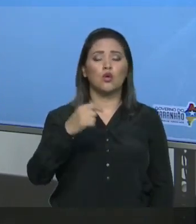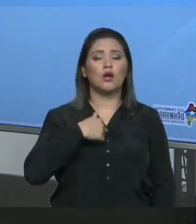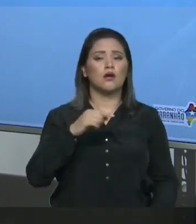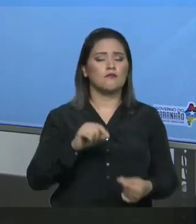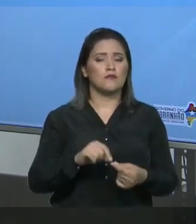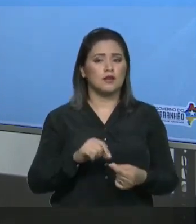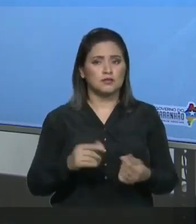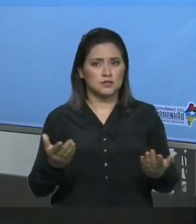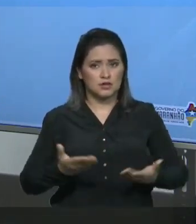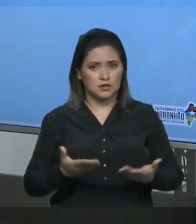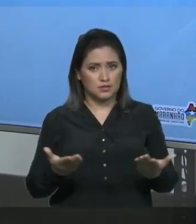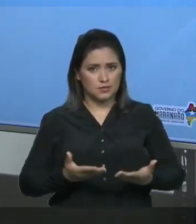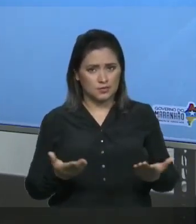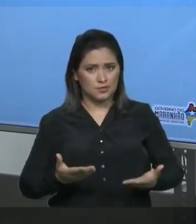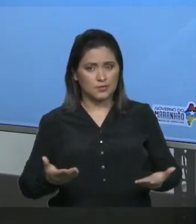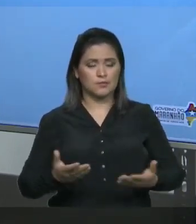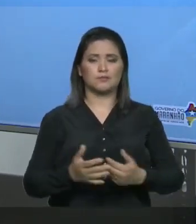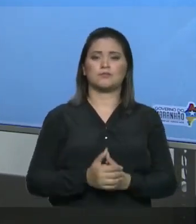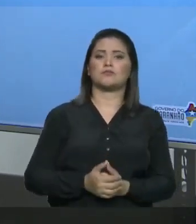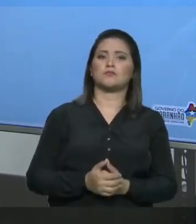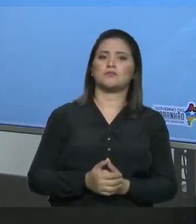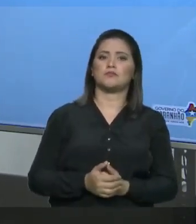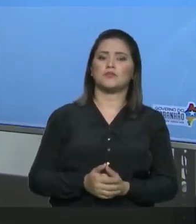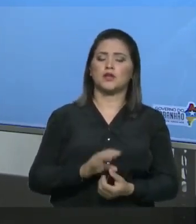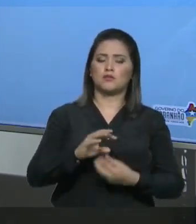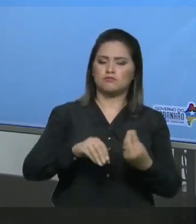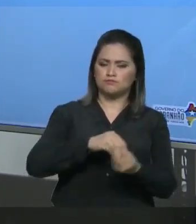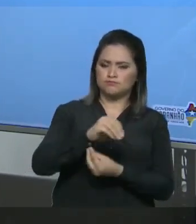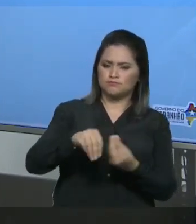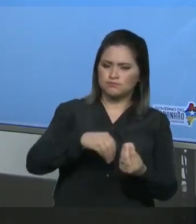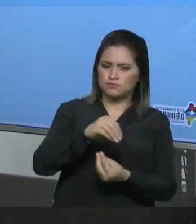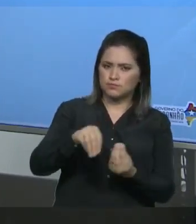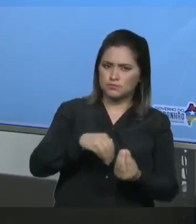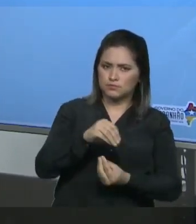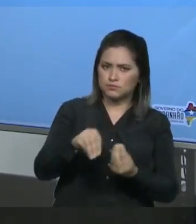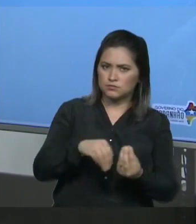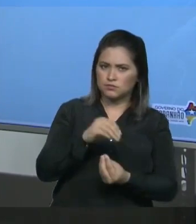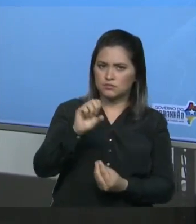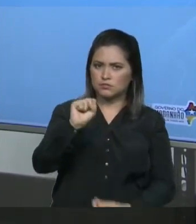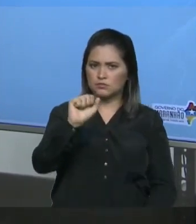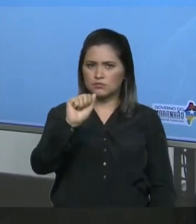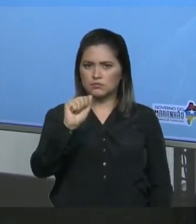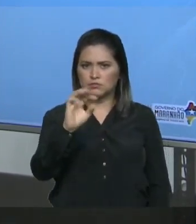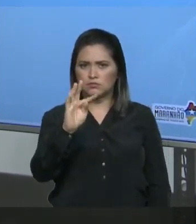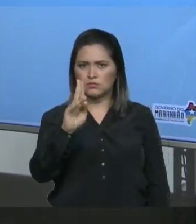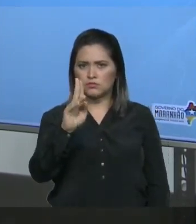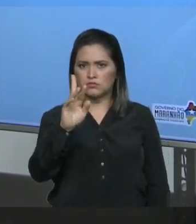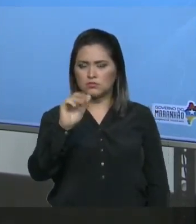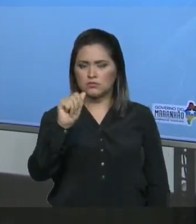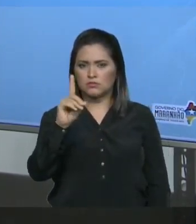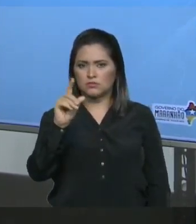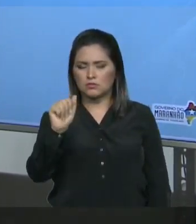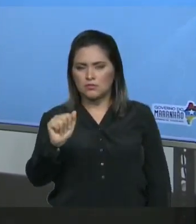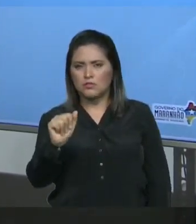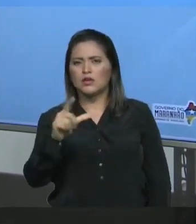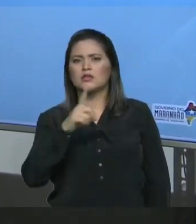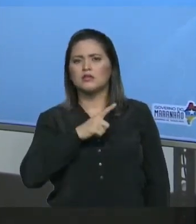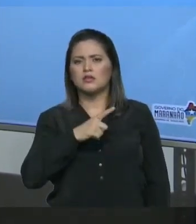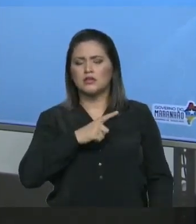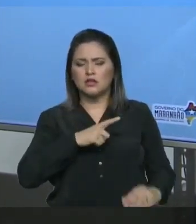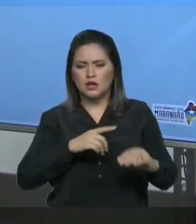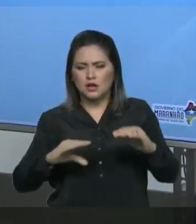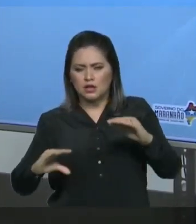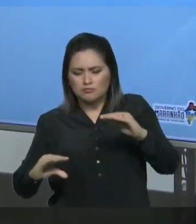Essa solução Saturada Com corpo de fundo O que eu vou fazer Eu vou aquecê-la mais um pouquinho